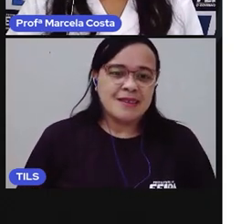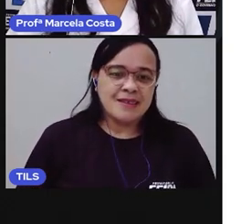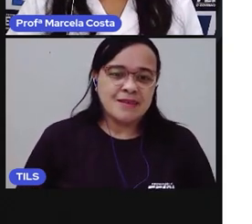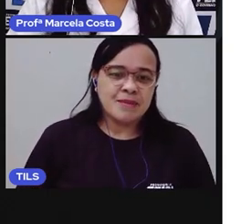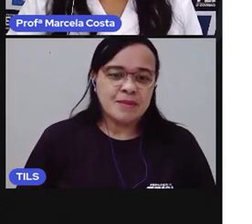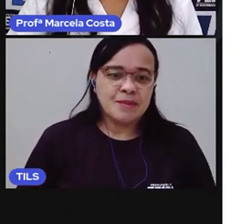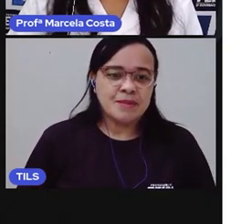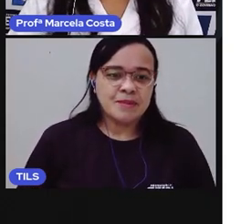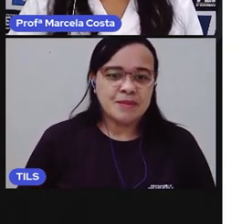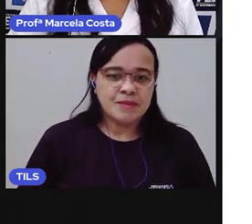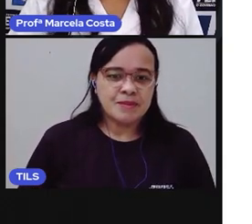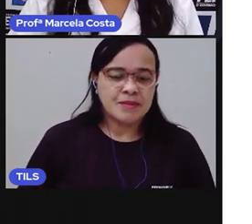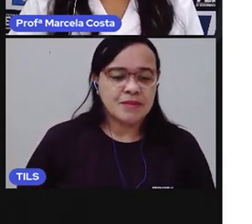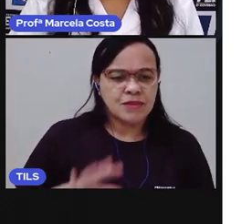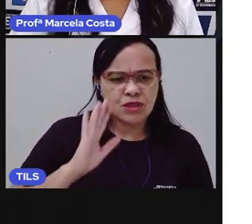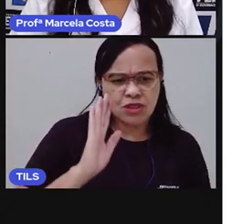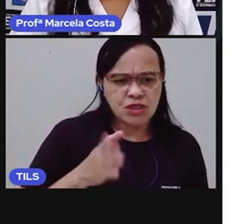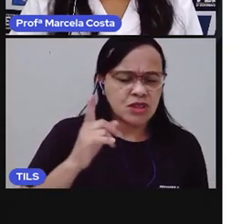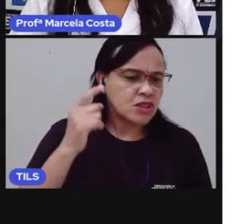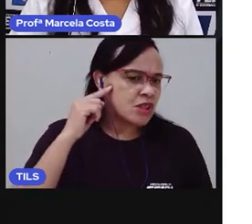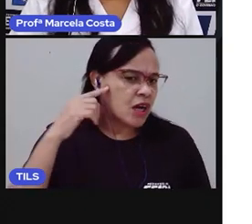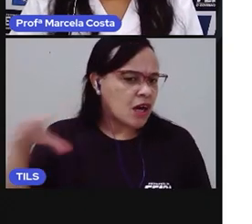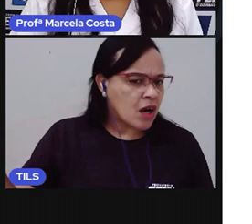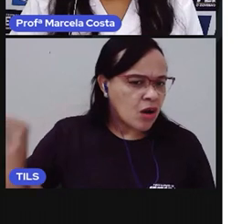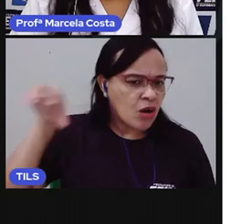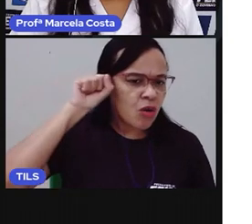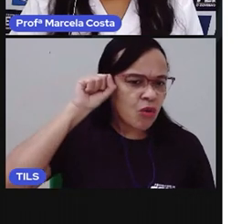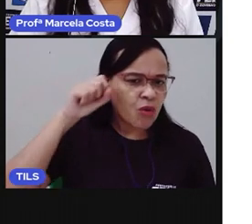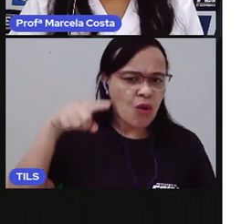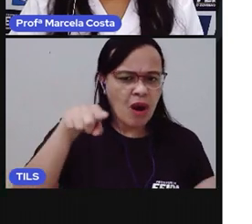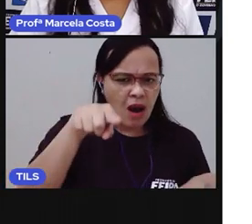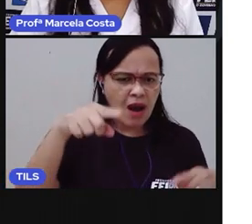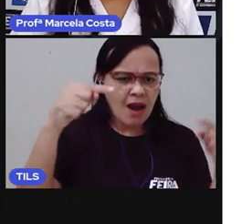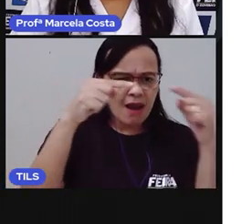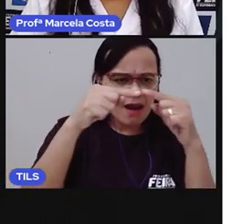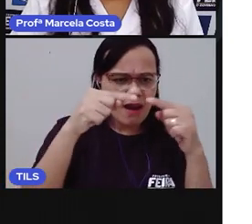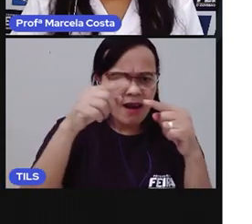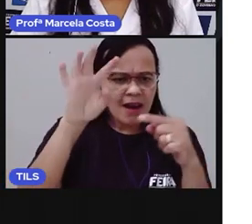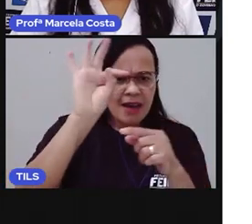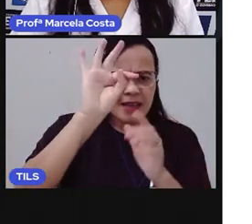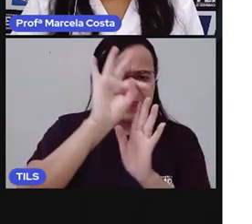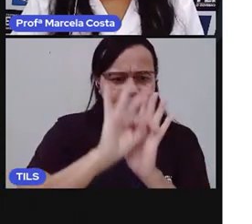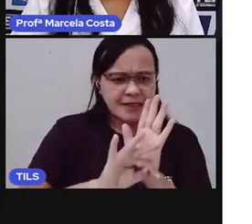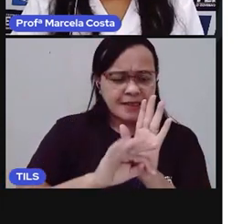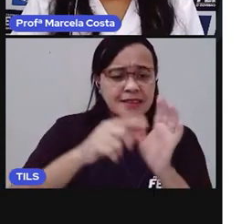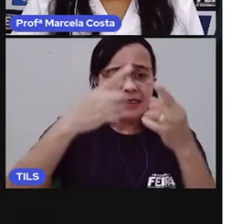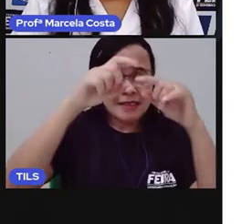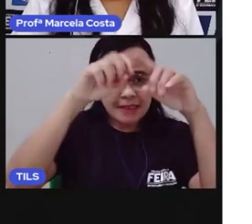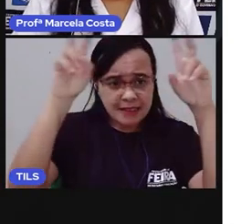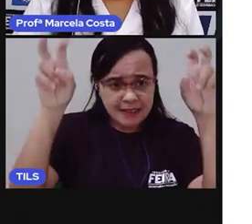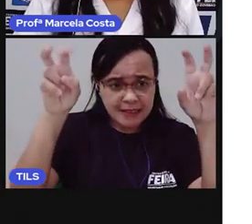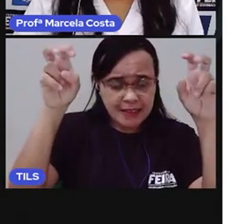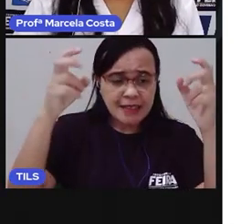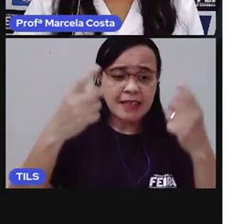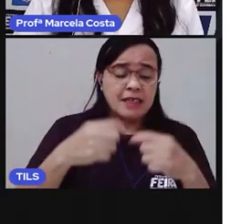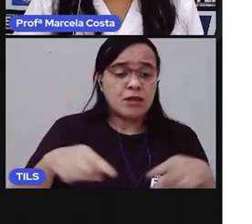Já ouviu esta canção de Ninar?